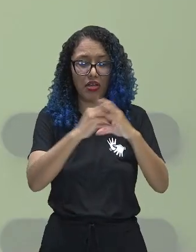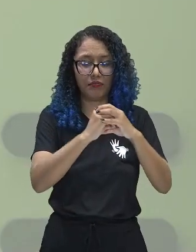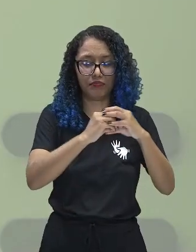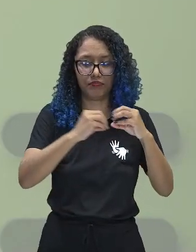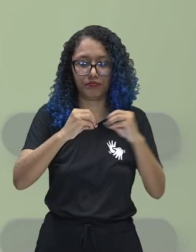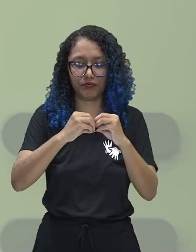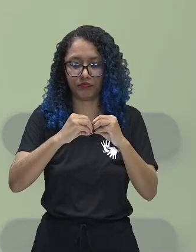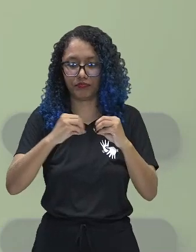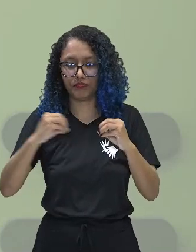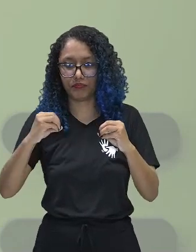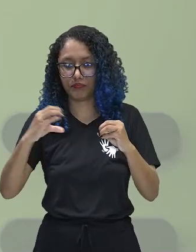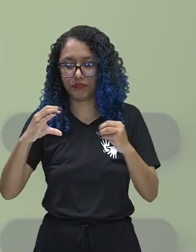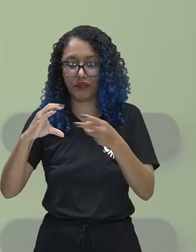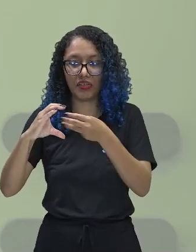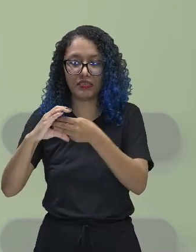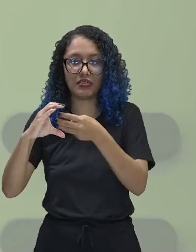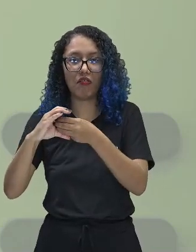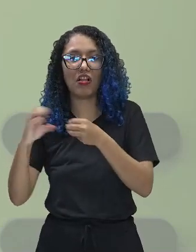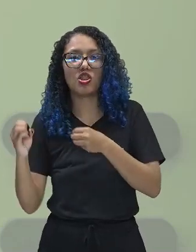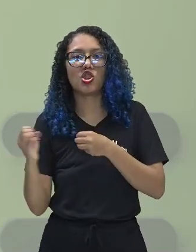outra pré-existente.